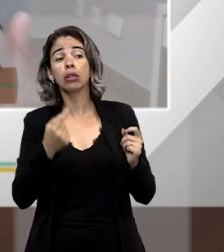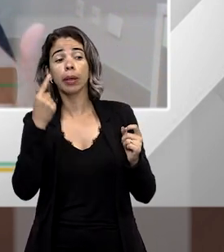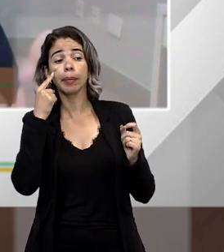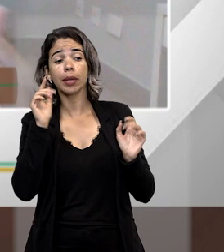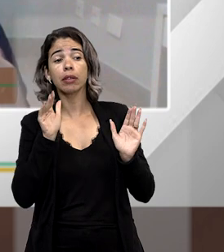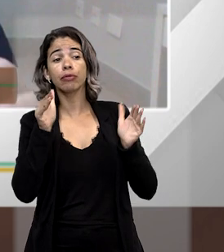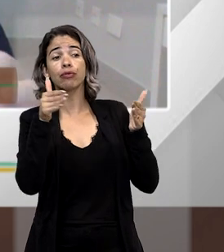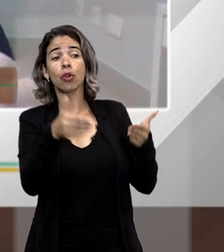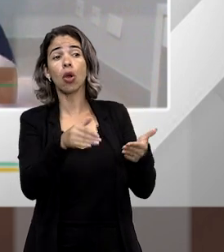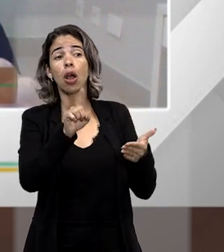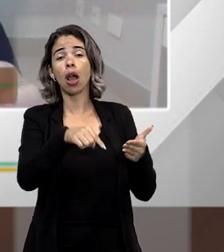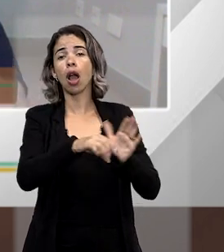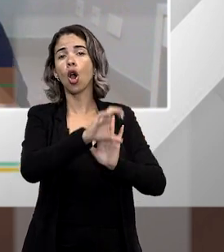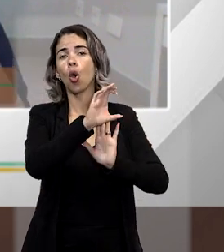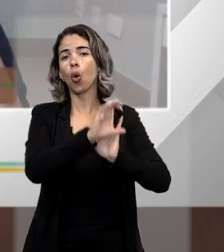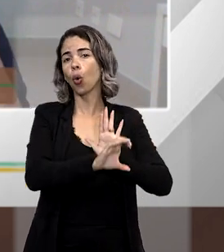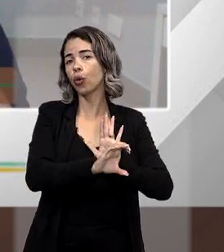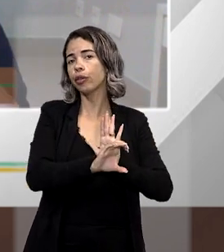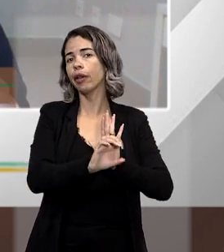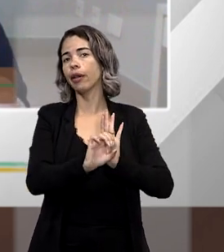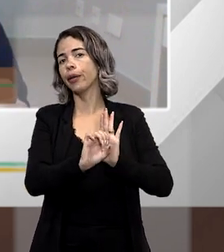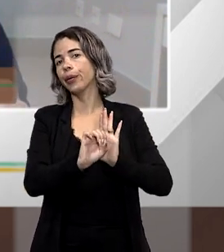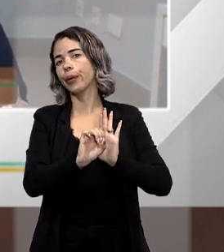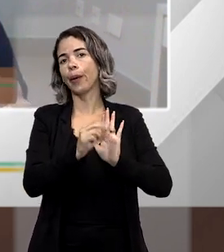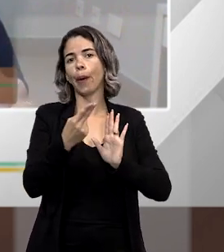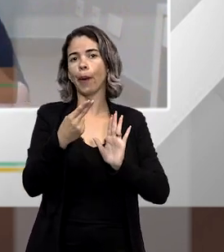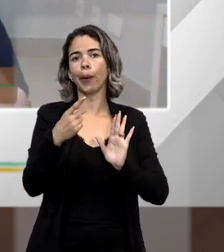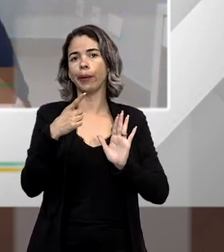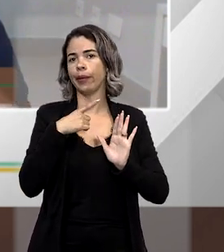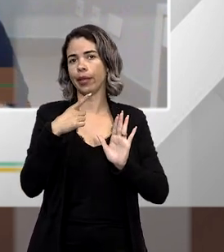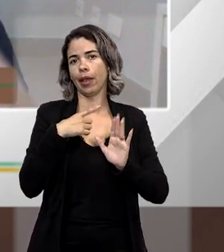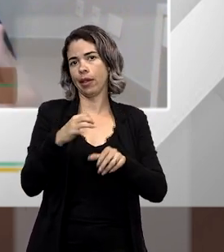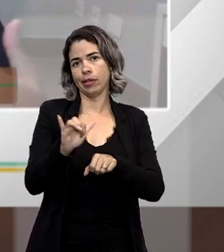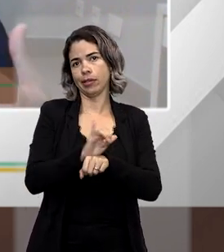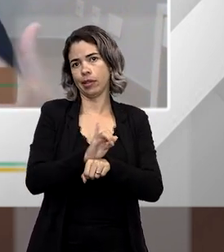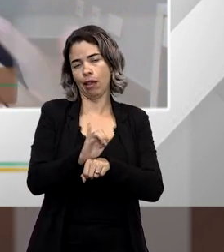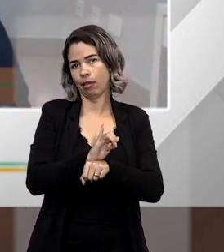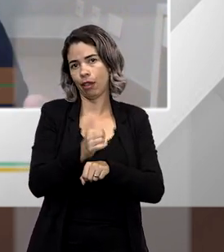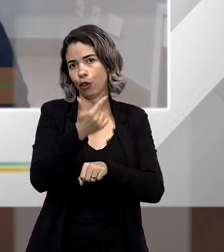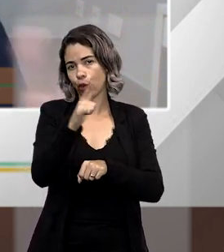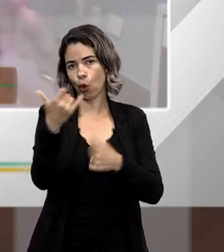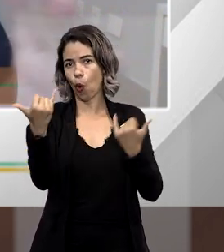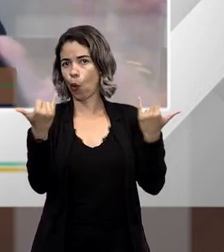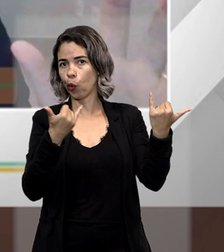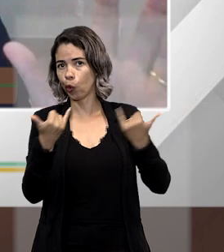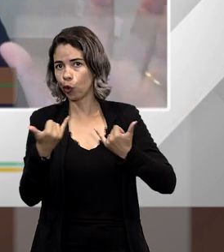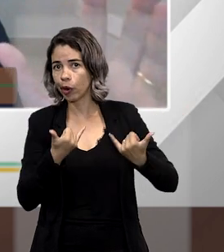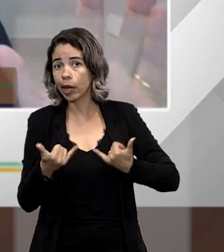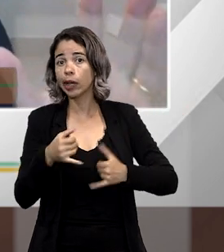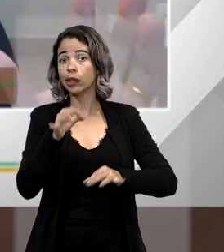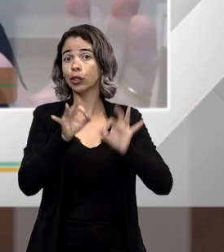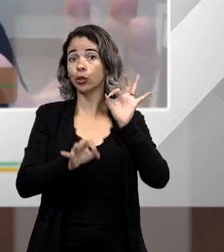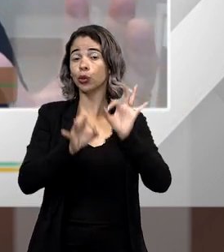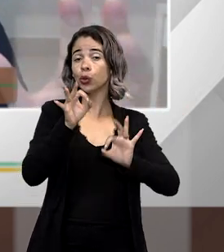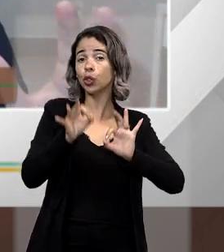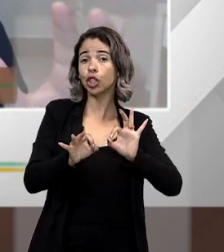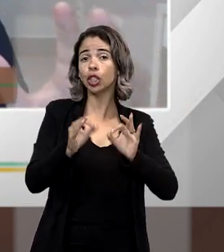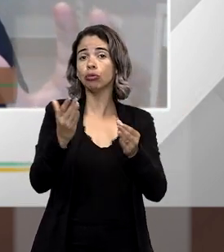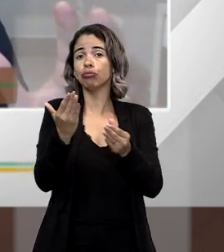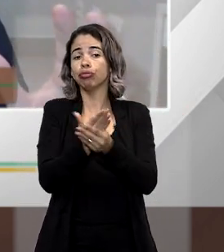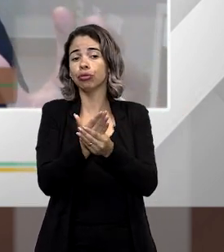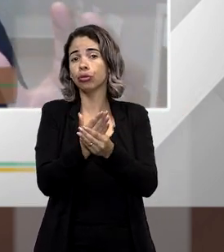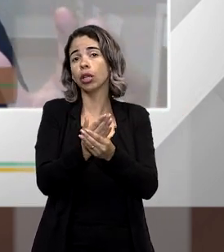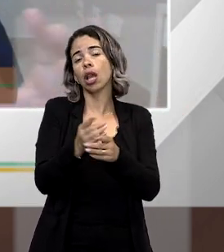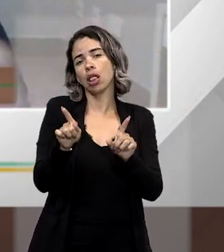valorá-lo utilizando-se de conceitos ou de outras informações contidas no ordenamento jurídico ou até